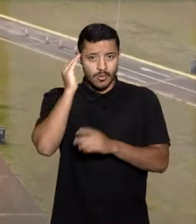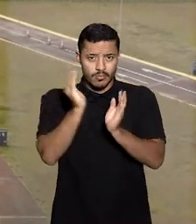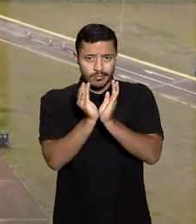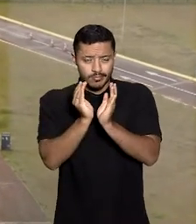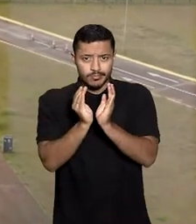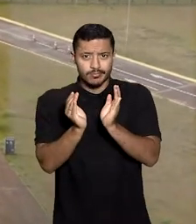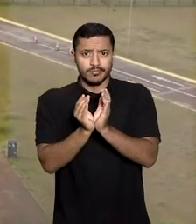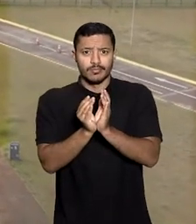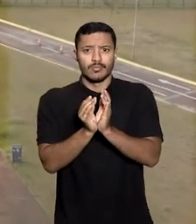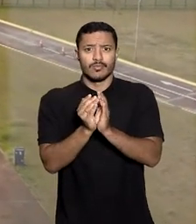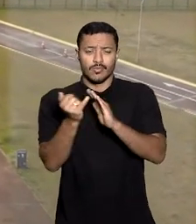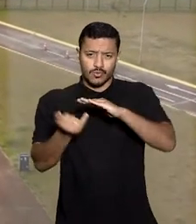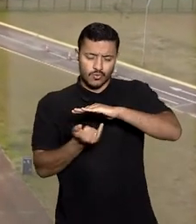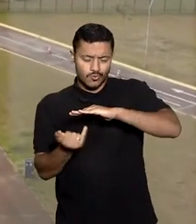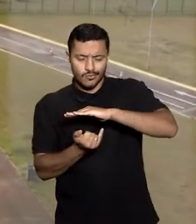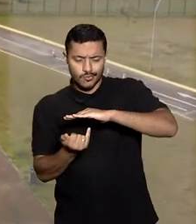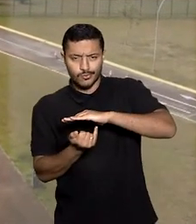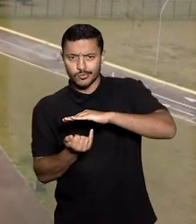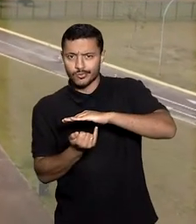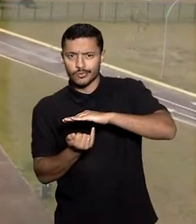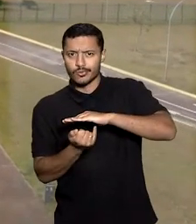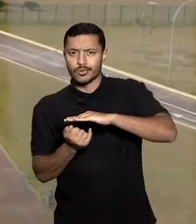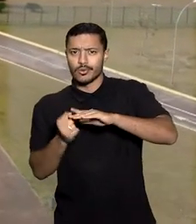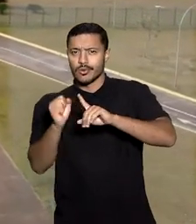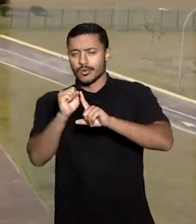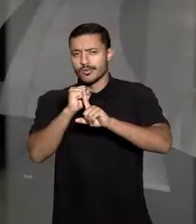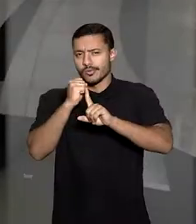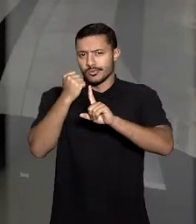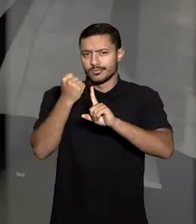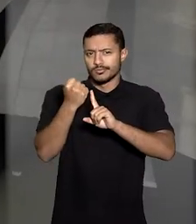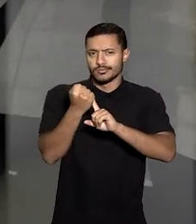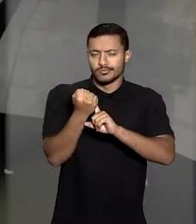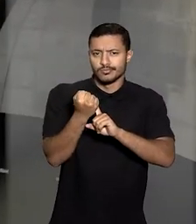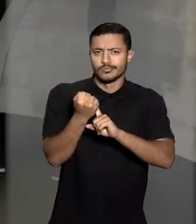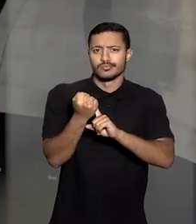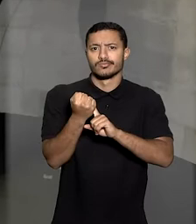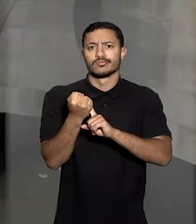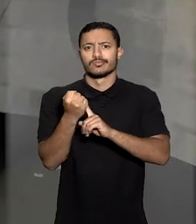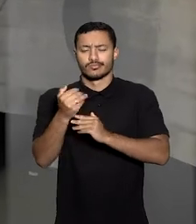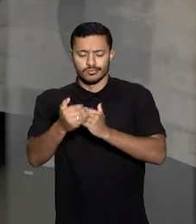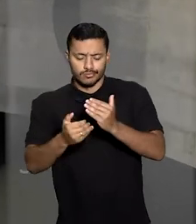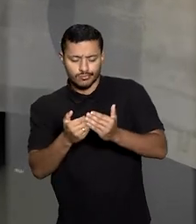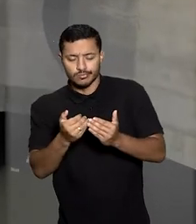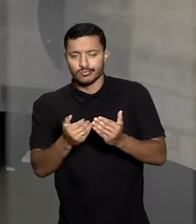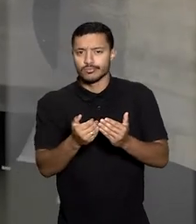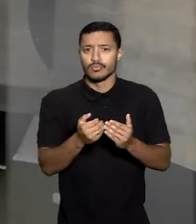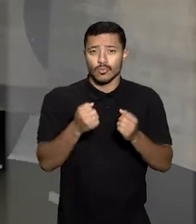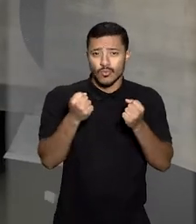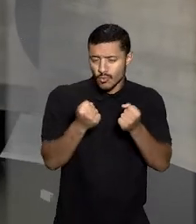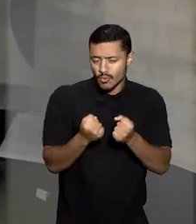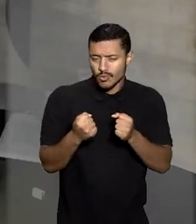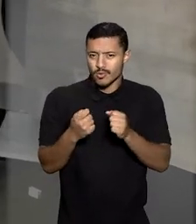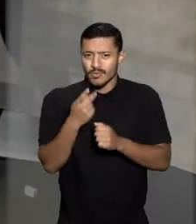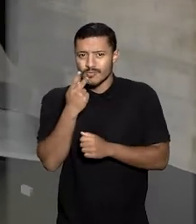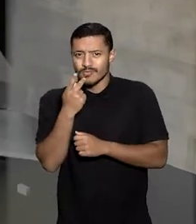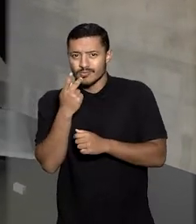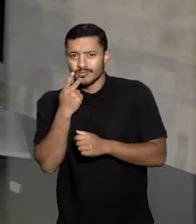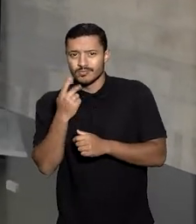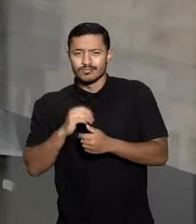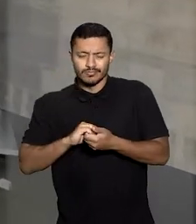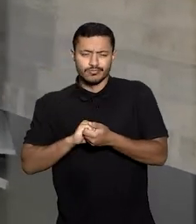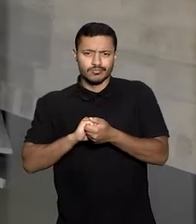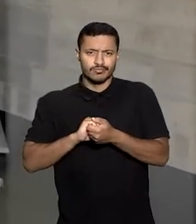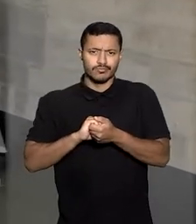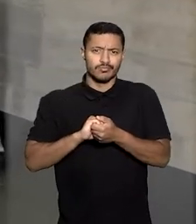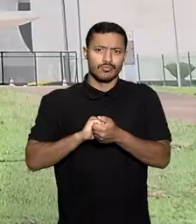que o Instituto Constituição Viva, associação que figurou como autora de ação civil pública, pode propor o cumprimento de